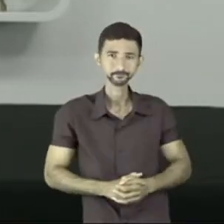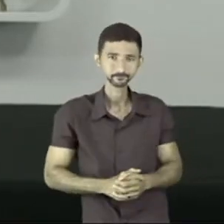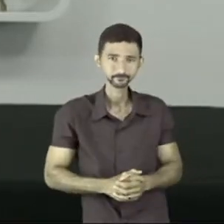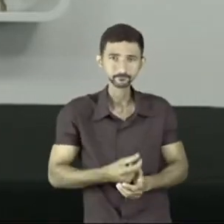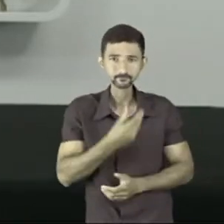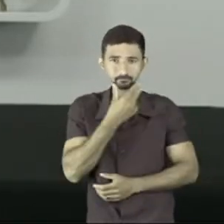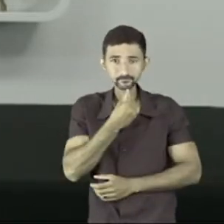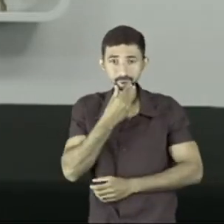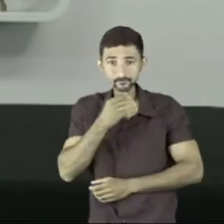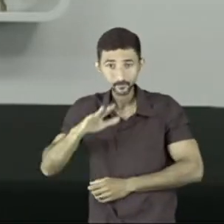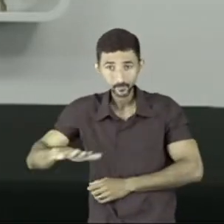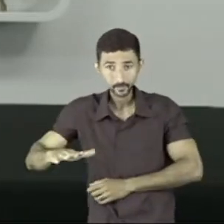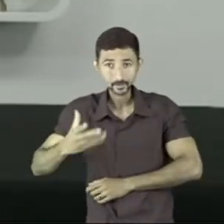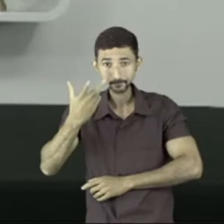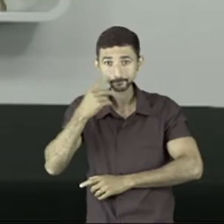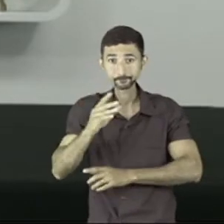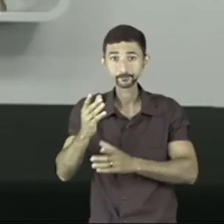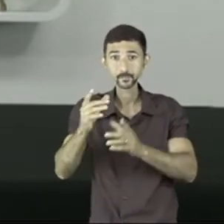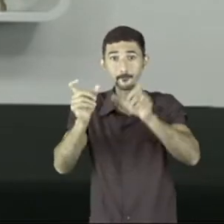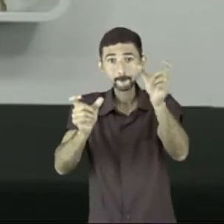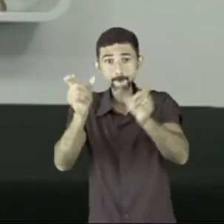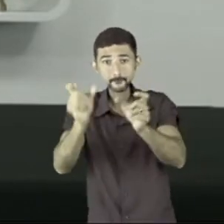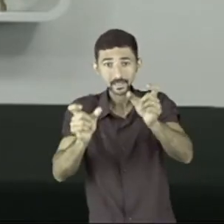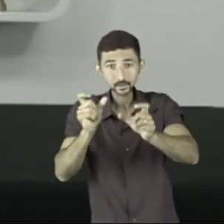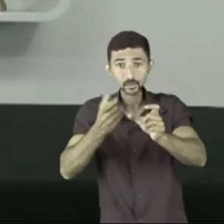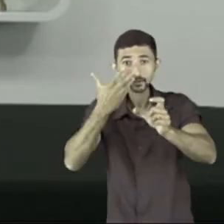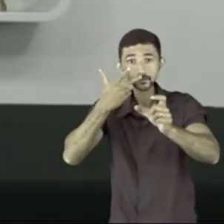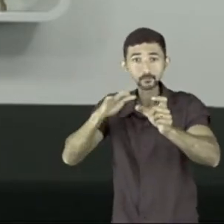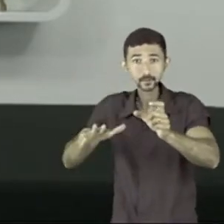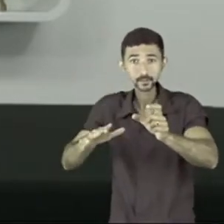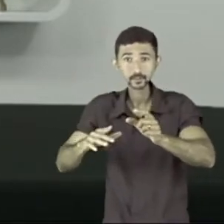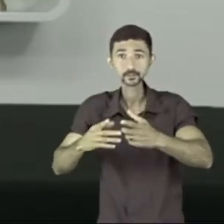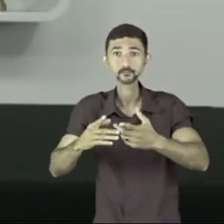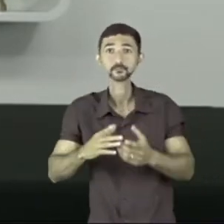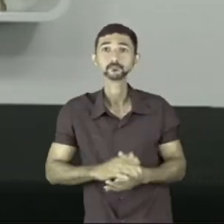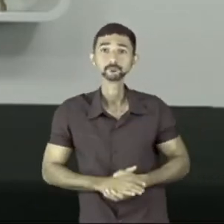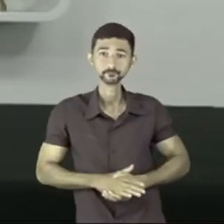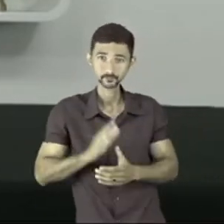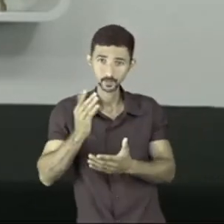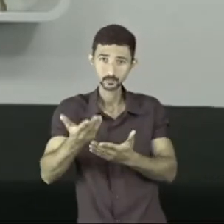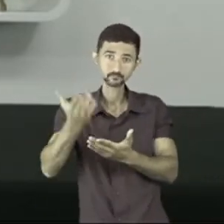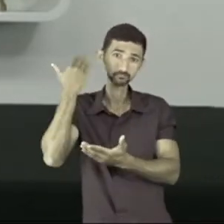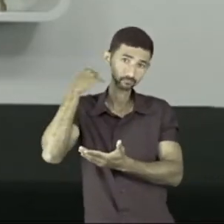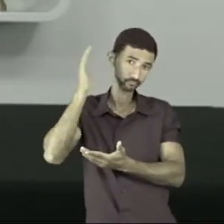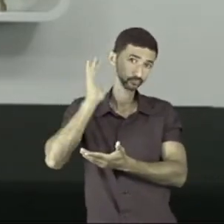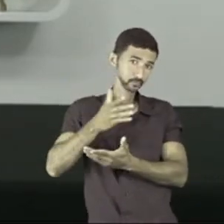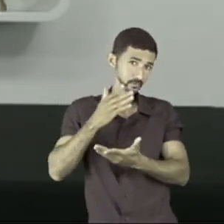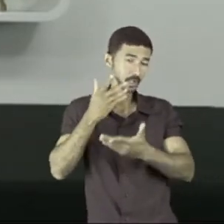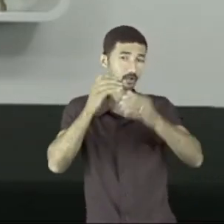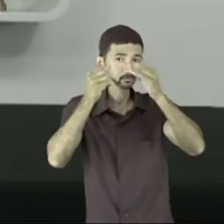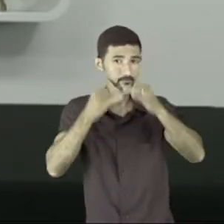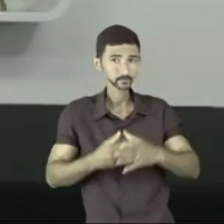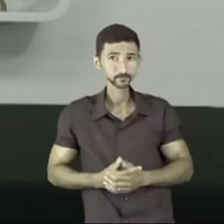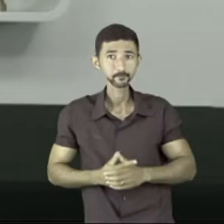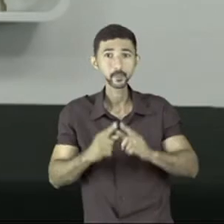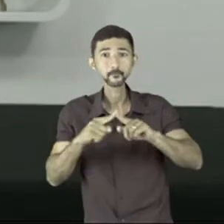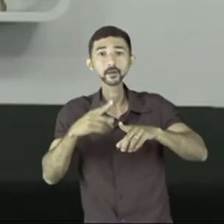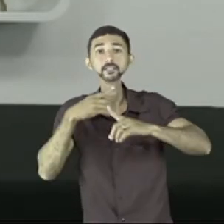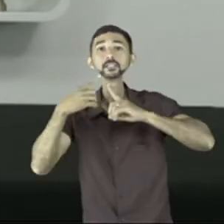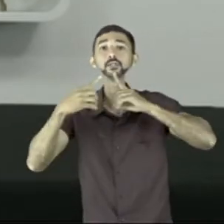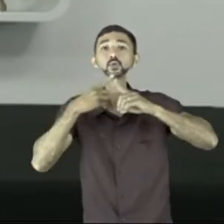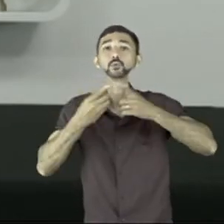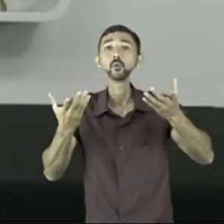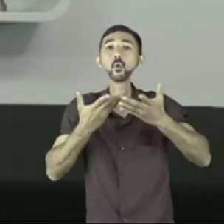Armandinho, lembra? Ele é um personagem que é uma criança. Nós falamos disso num outro momento. Mas que ele traz